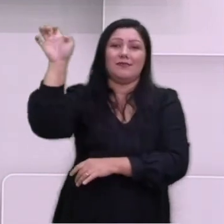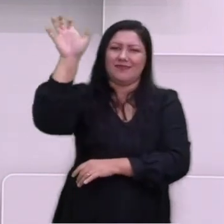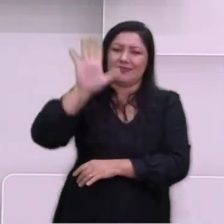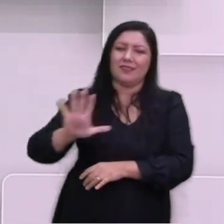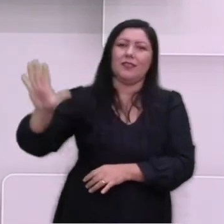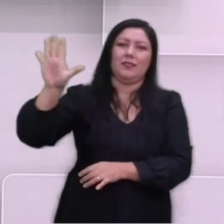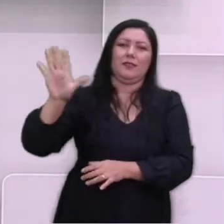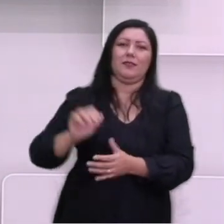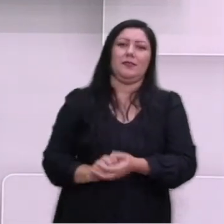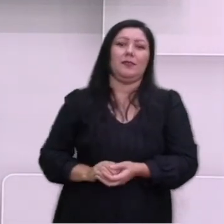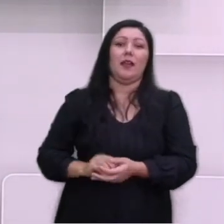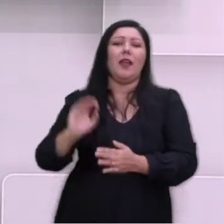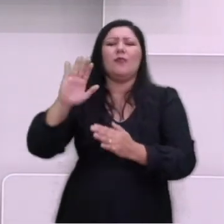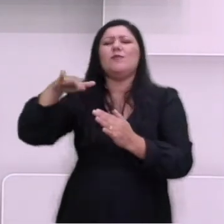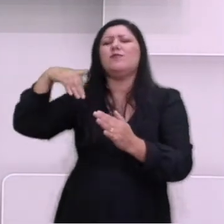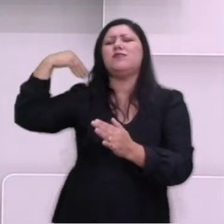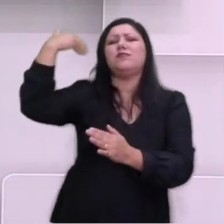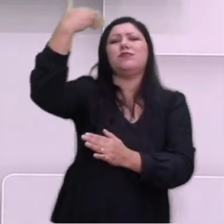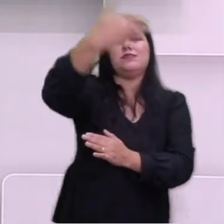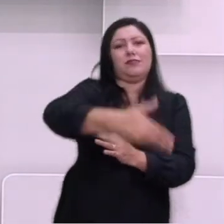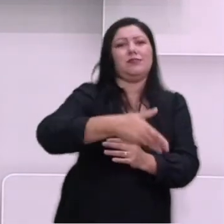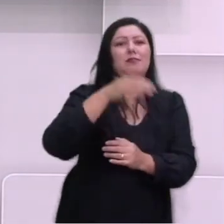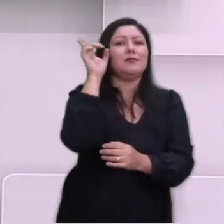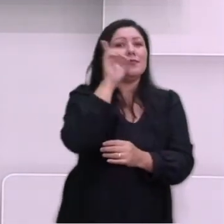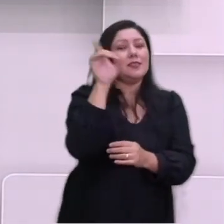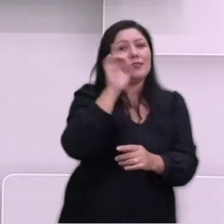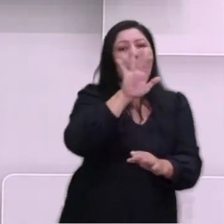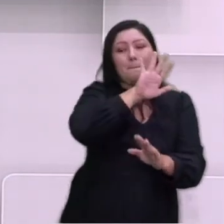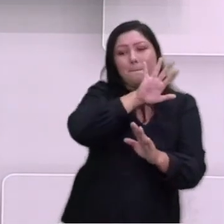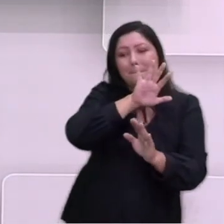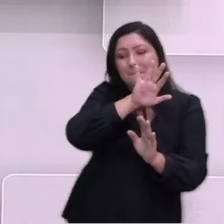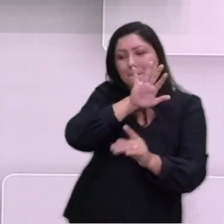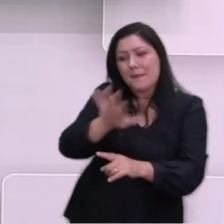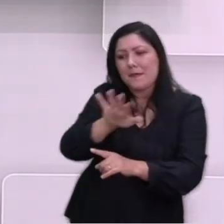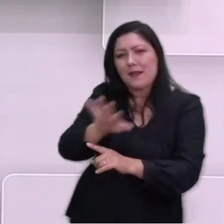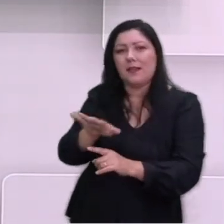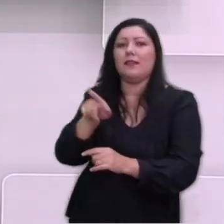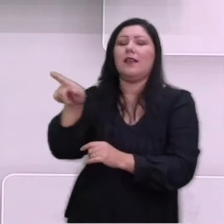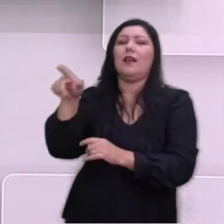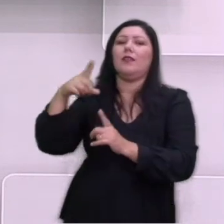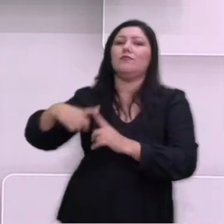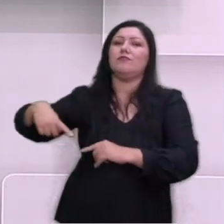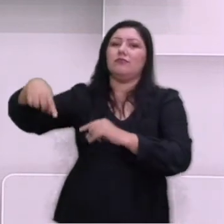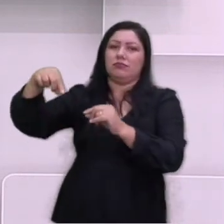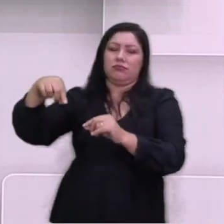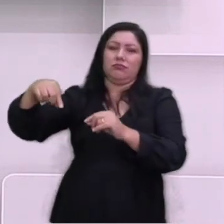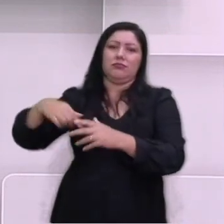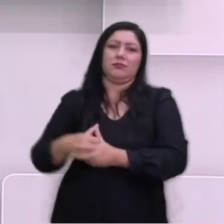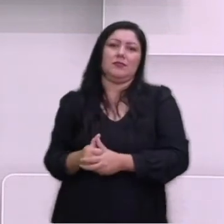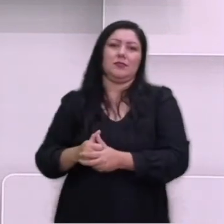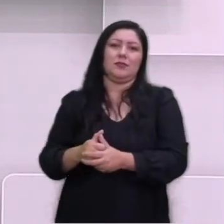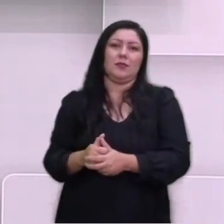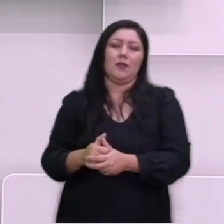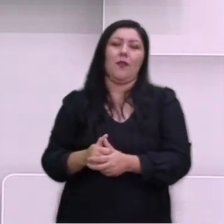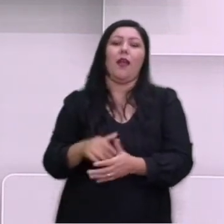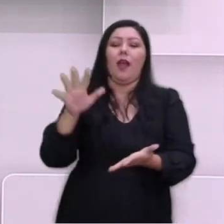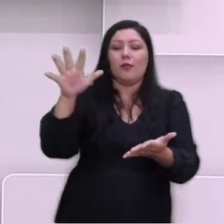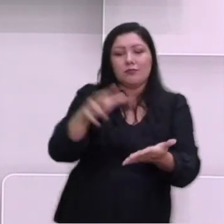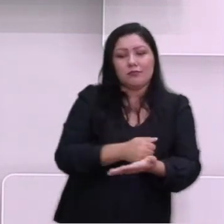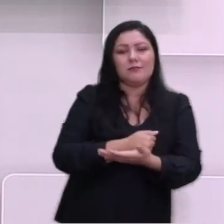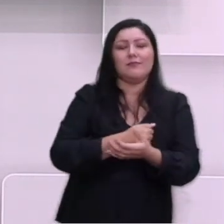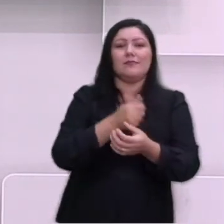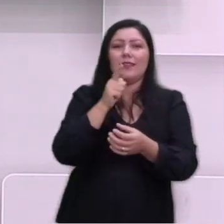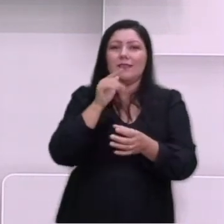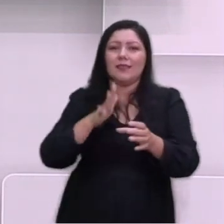Pacífico do outro lado do mundo, os Estados Unidos pressionam o Japão e no fim de 1944 conquista as Ilhas Marshall.